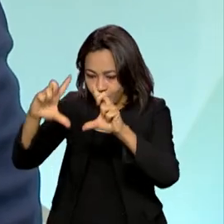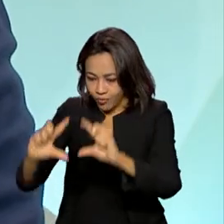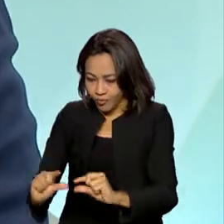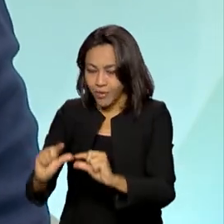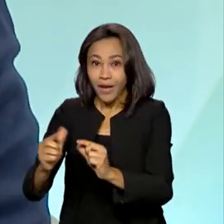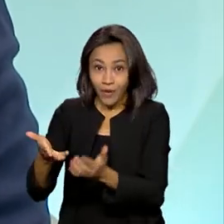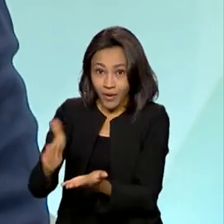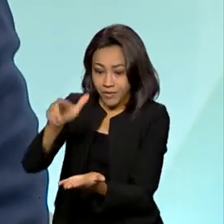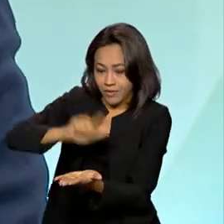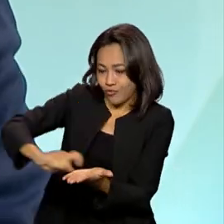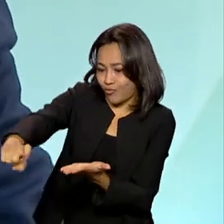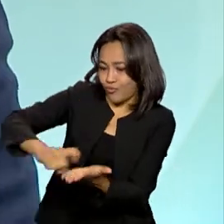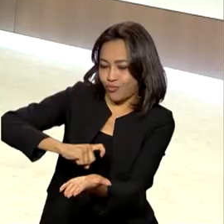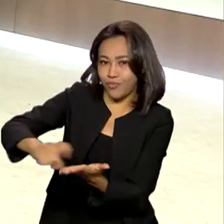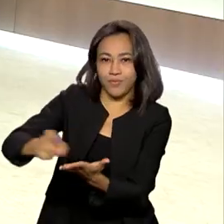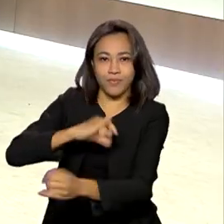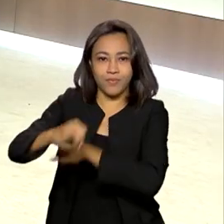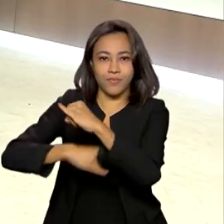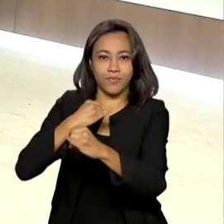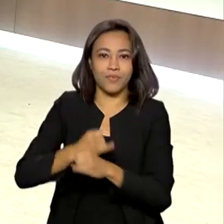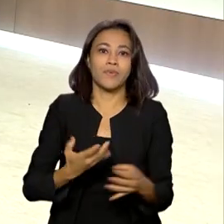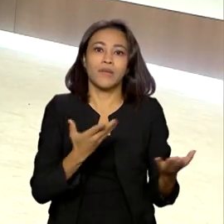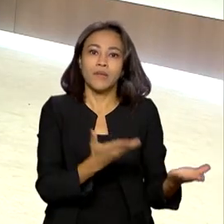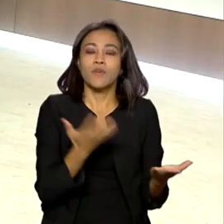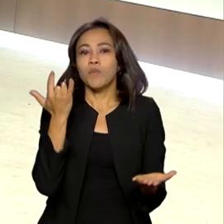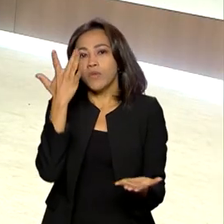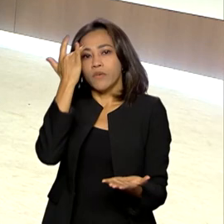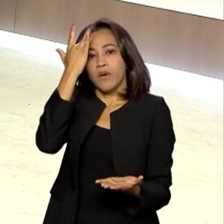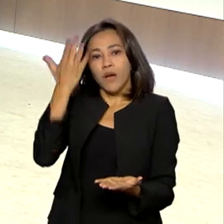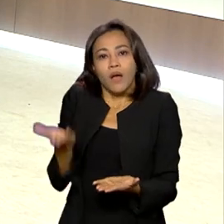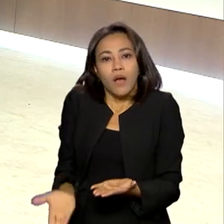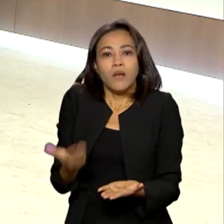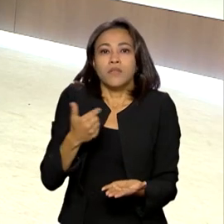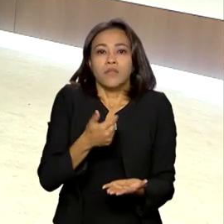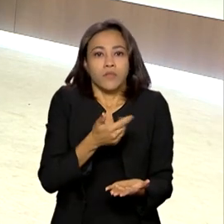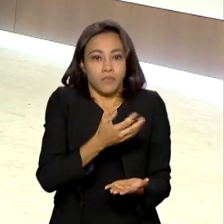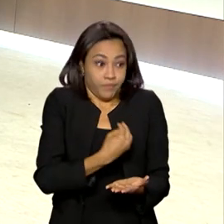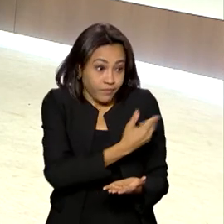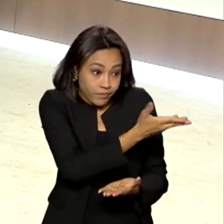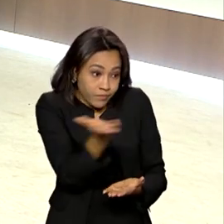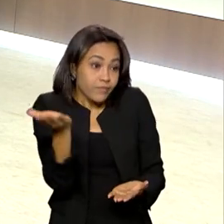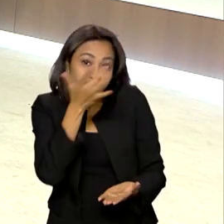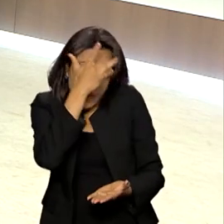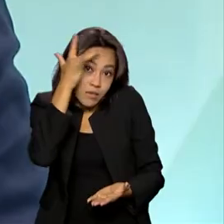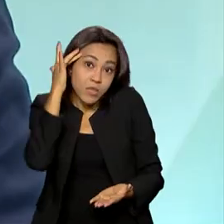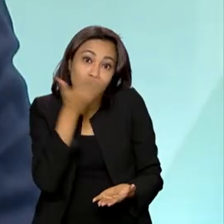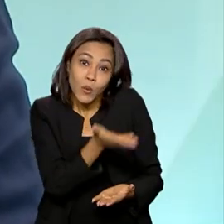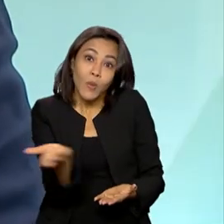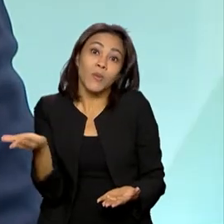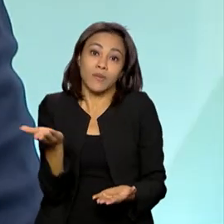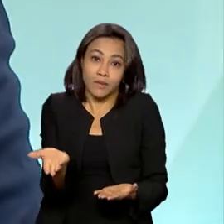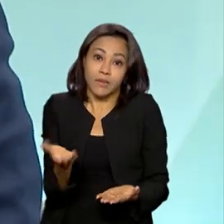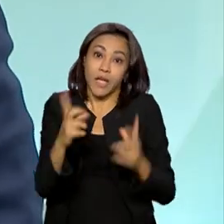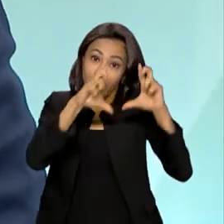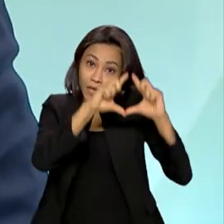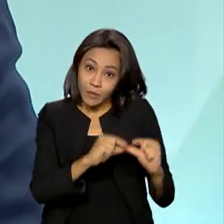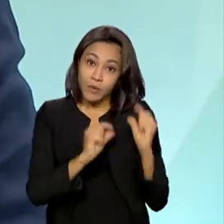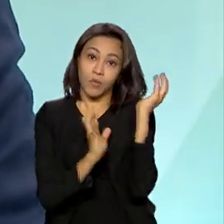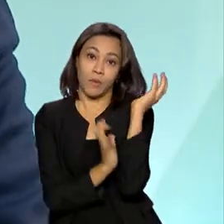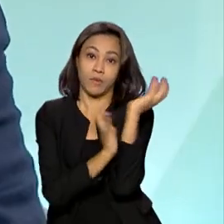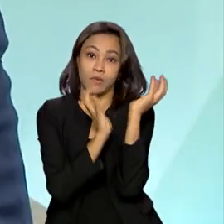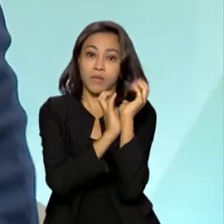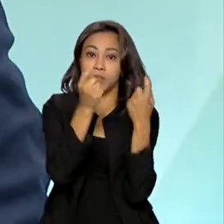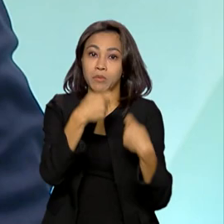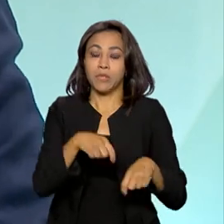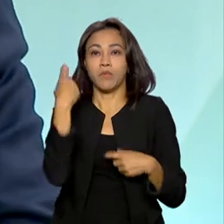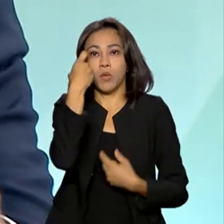recursos financeiros, de funcionamento, de facilitação para as pessoas, porque desburocratizou, de certa forma. As pessoas hoje não têm